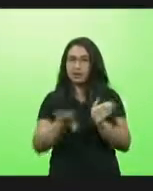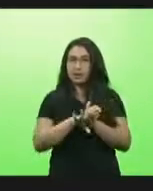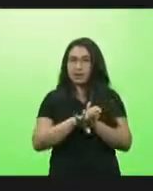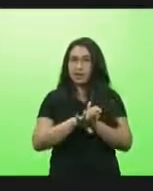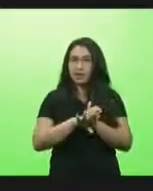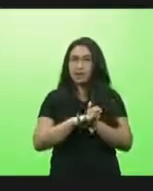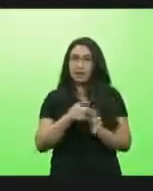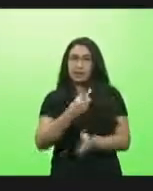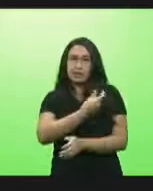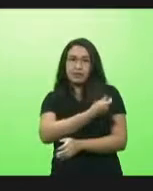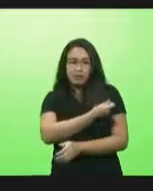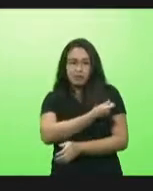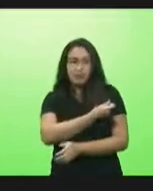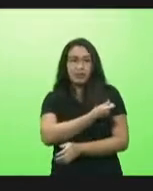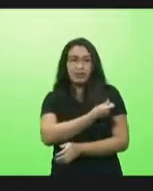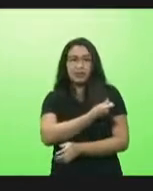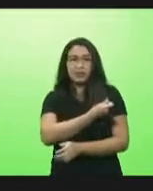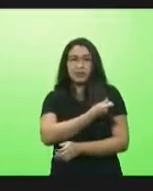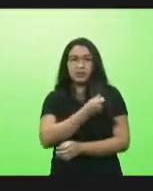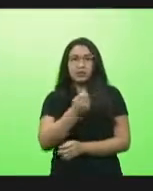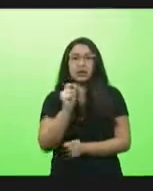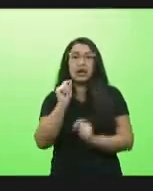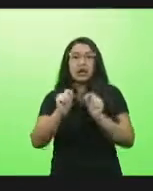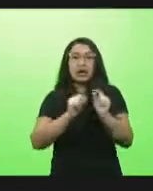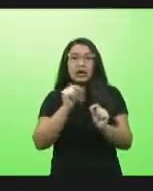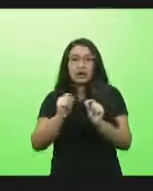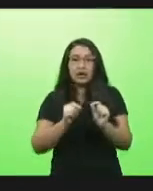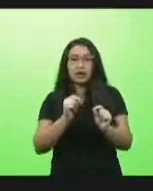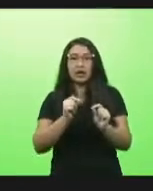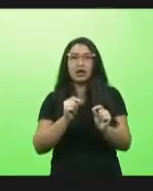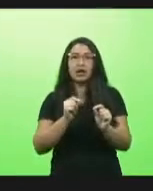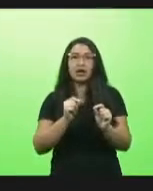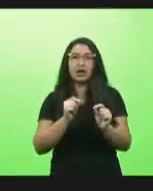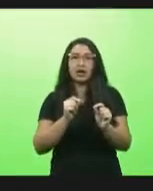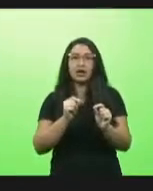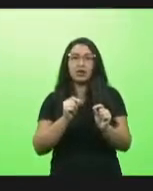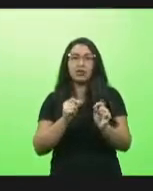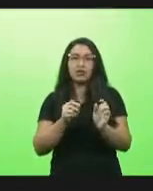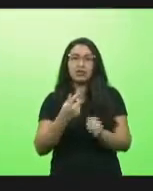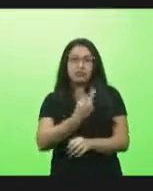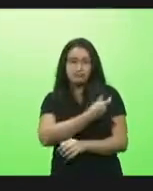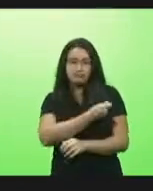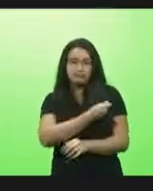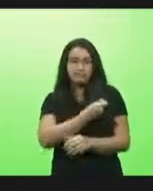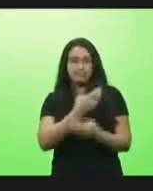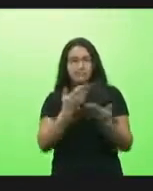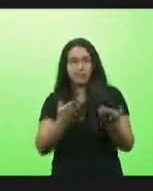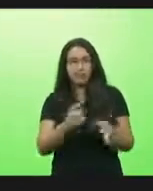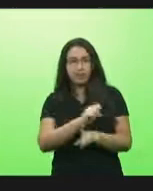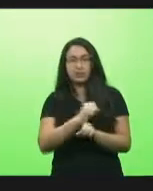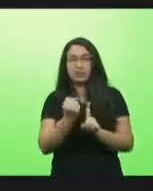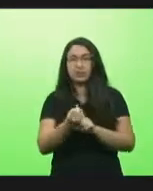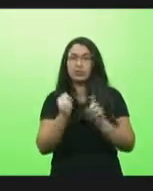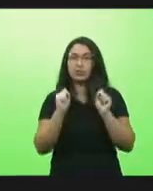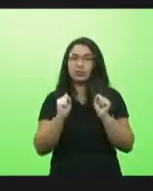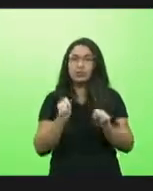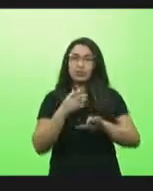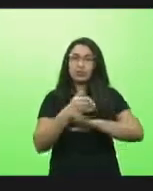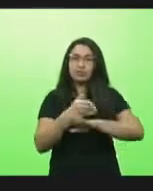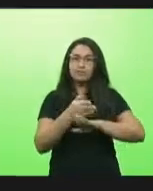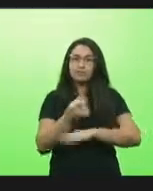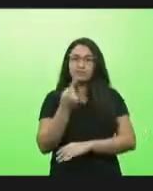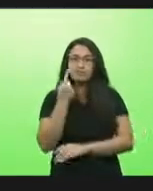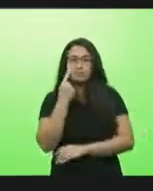não é expor a pessoa nome CPF não mas pelo menos em um portal onde a sociedade também possa participar dessa fiscalização